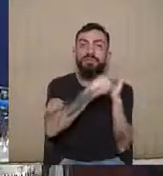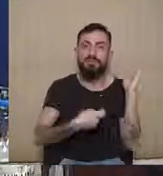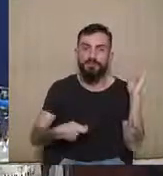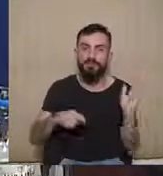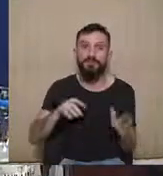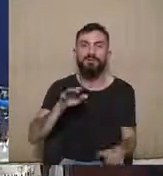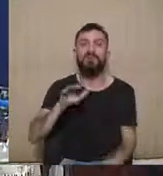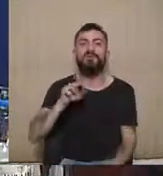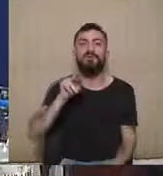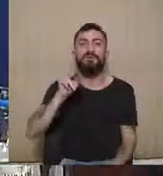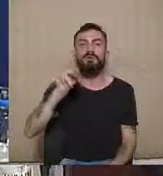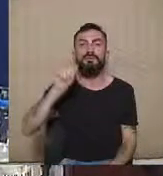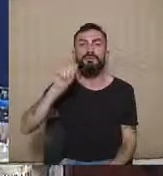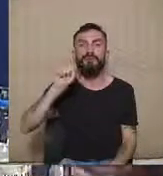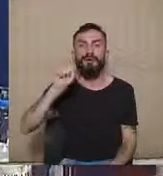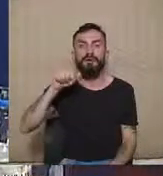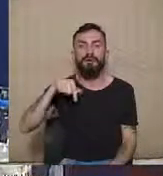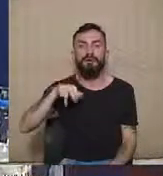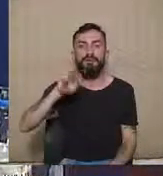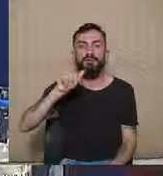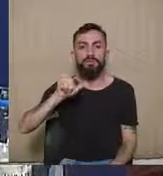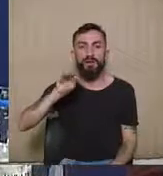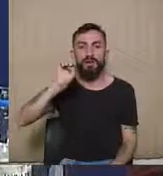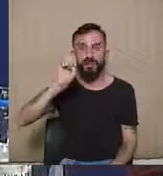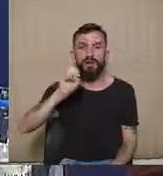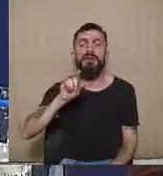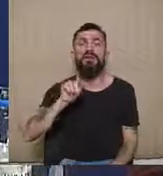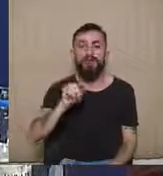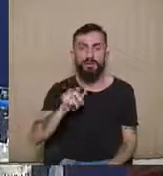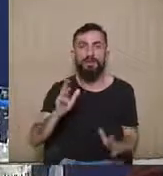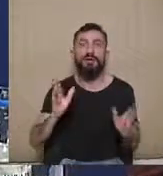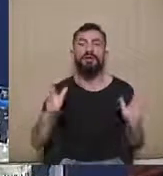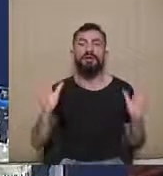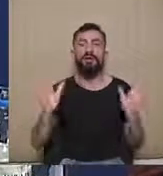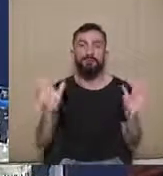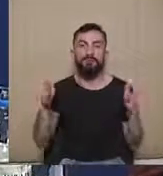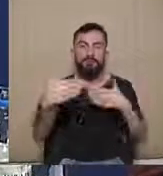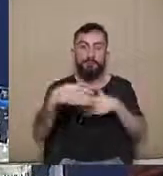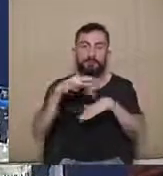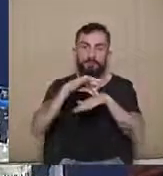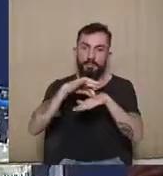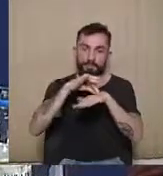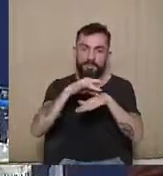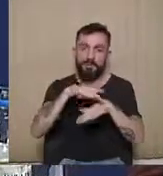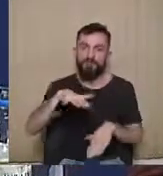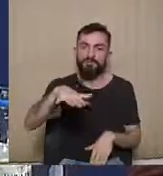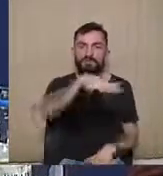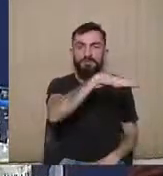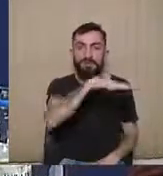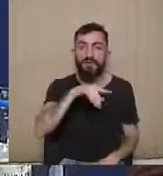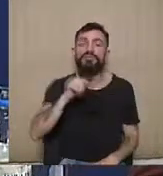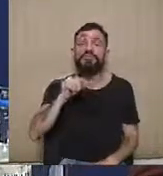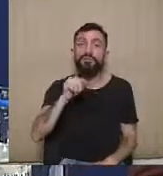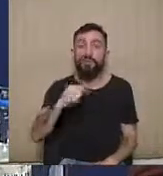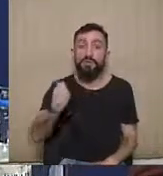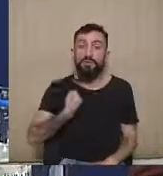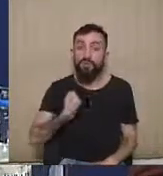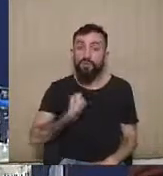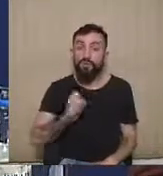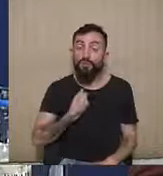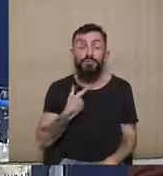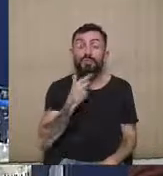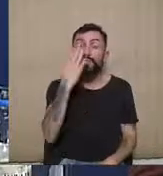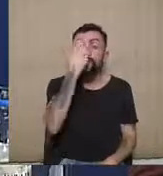chama The Black Box Society, que ele vai falar da opacidade dos algoritmos. Isso é uma coisa que me preocupa